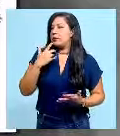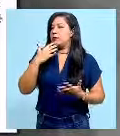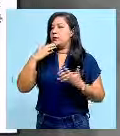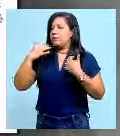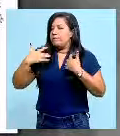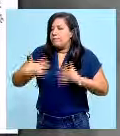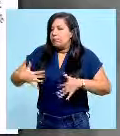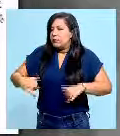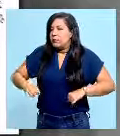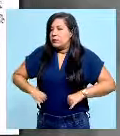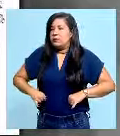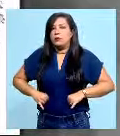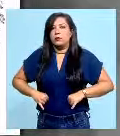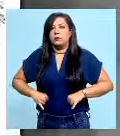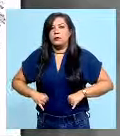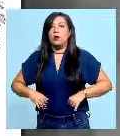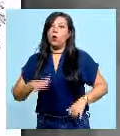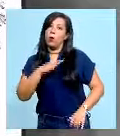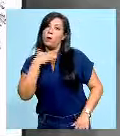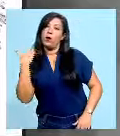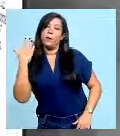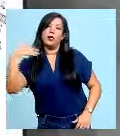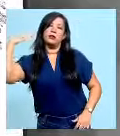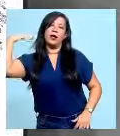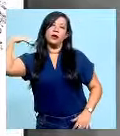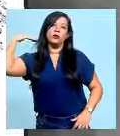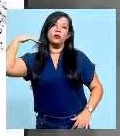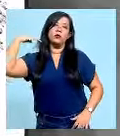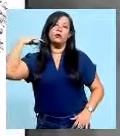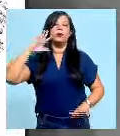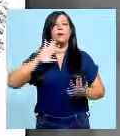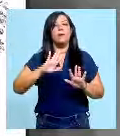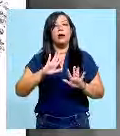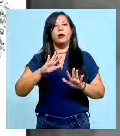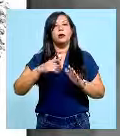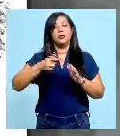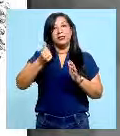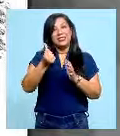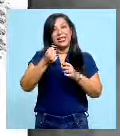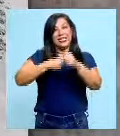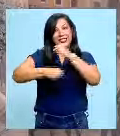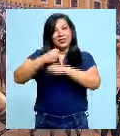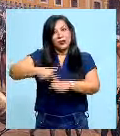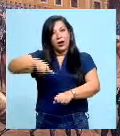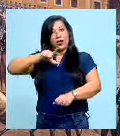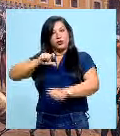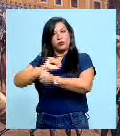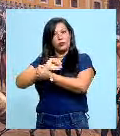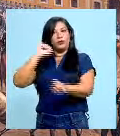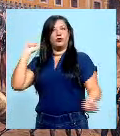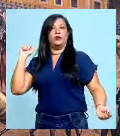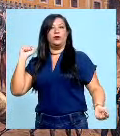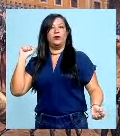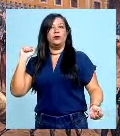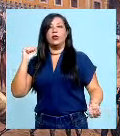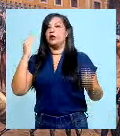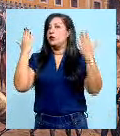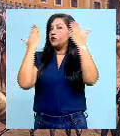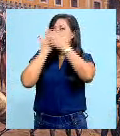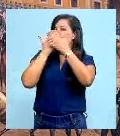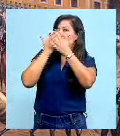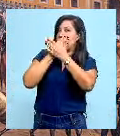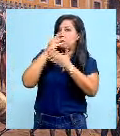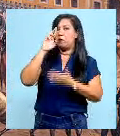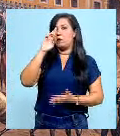Gama morreu em 1882, seis anos antes da abolição da escravatura. Também não viu a república